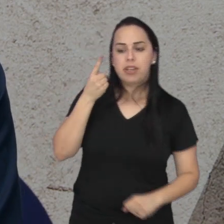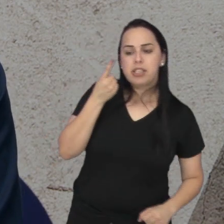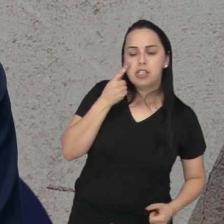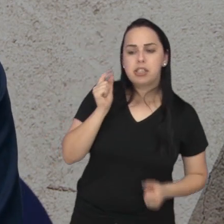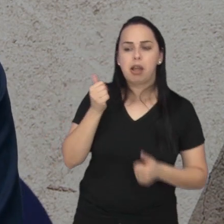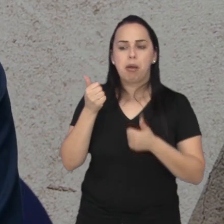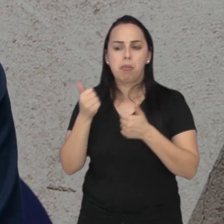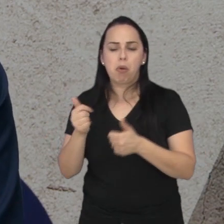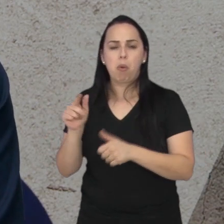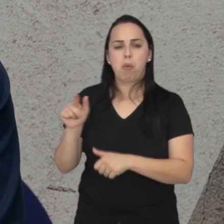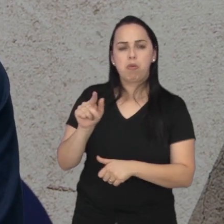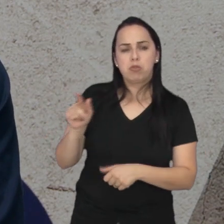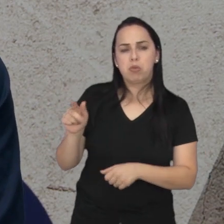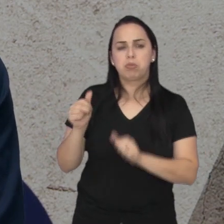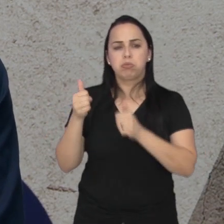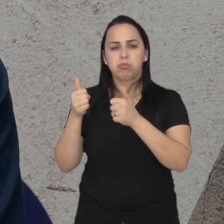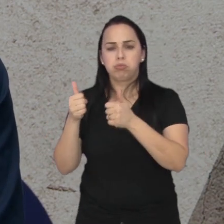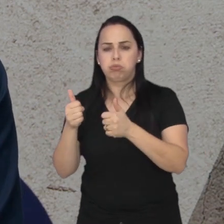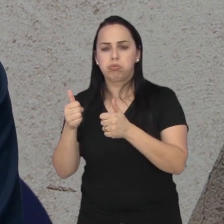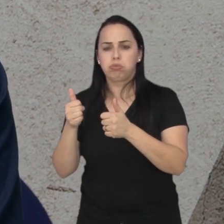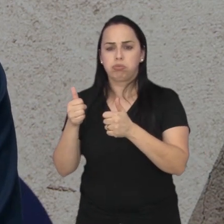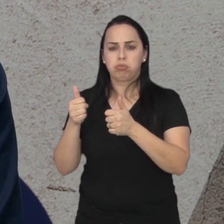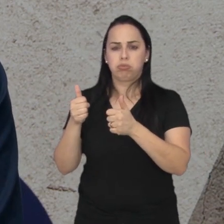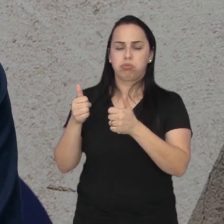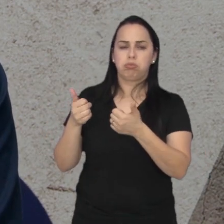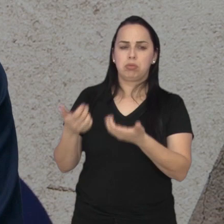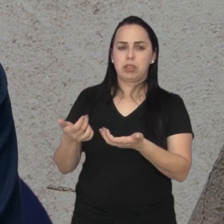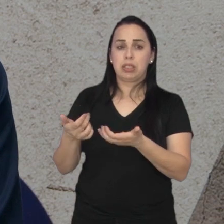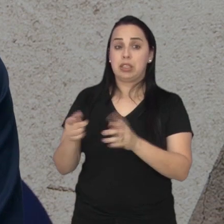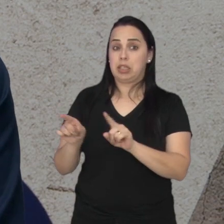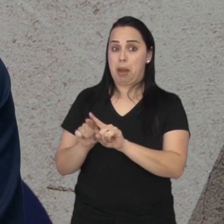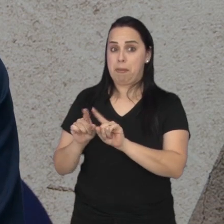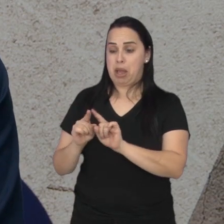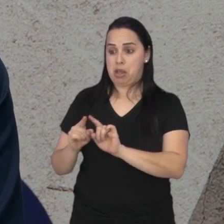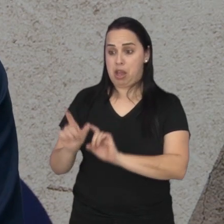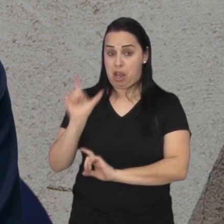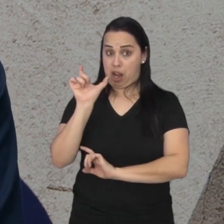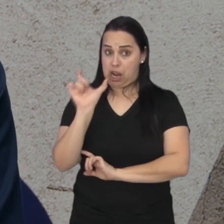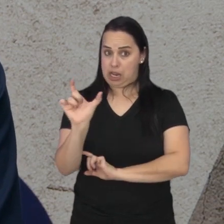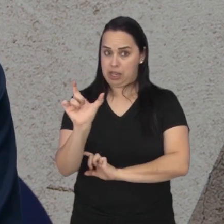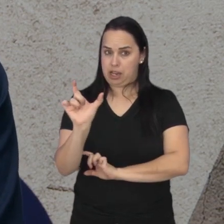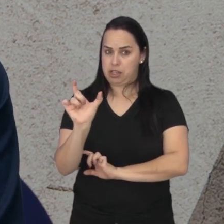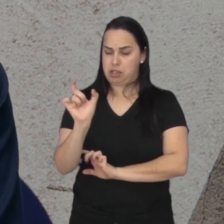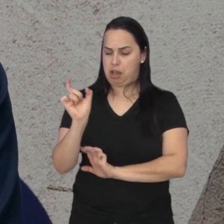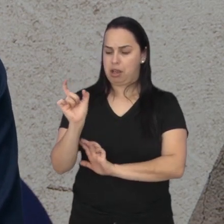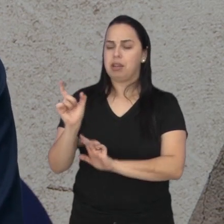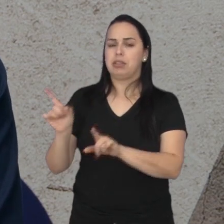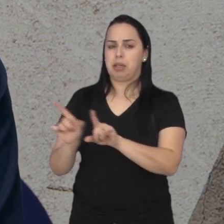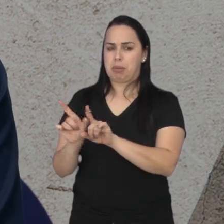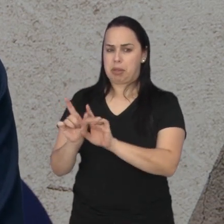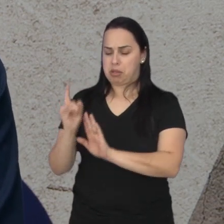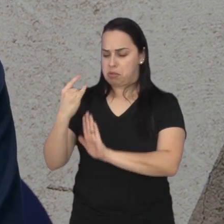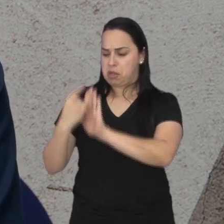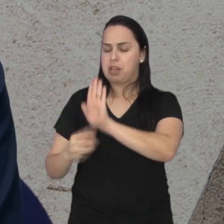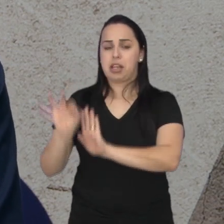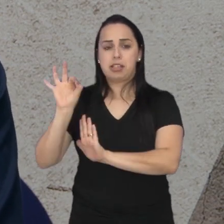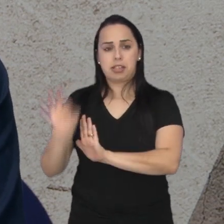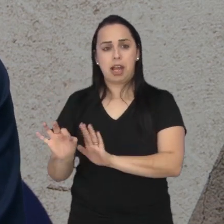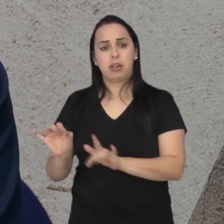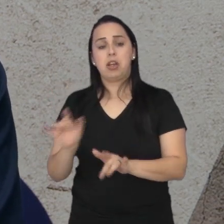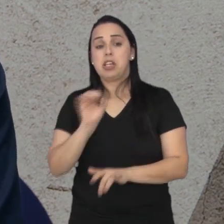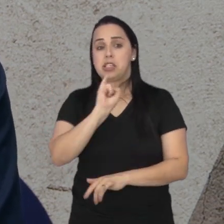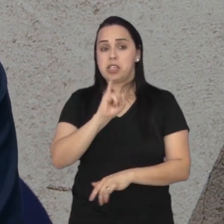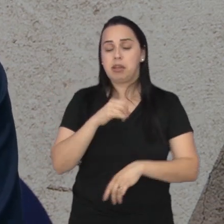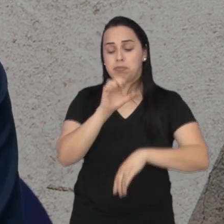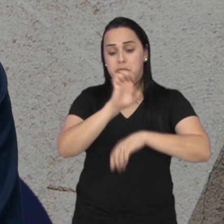o trabalho ali, se os professores estão com o seu registro em dia, se os estagiários